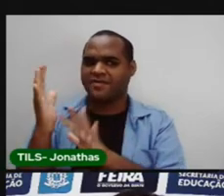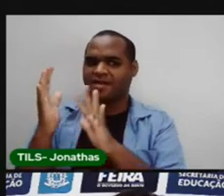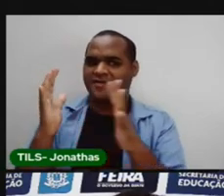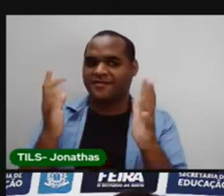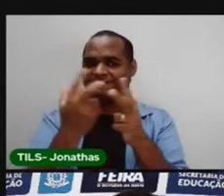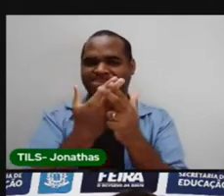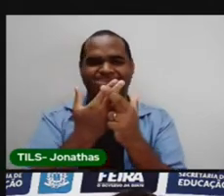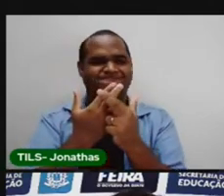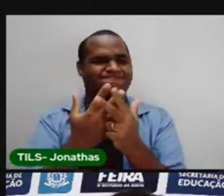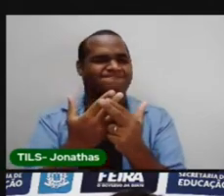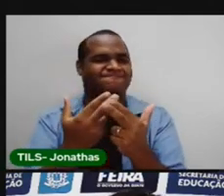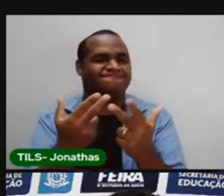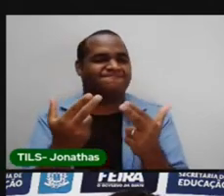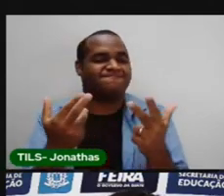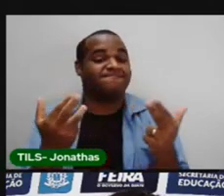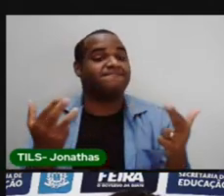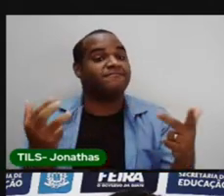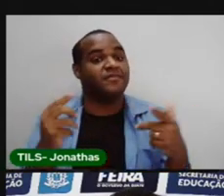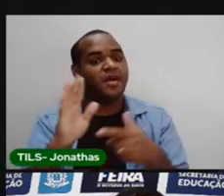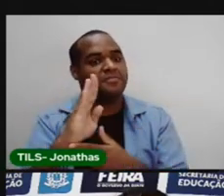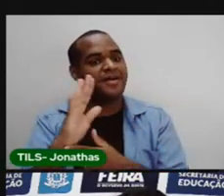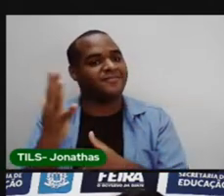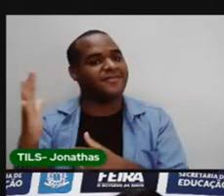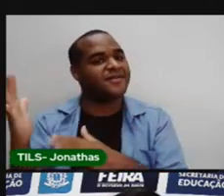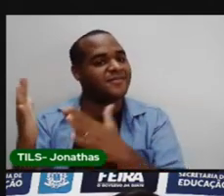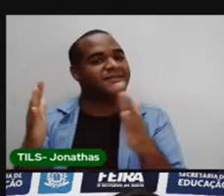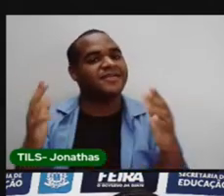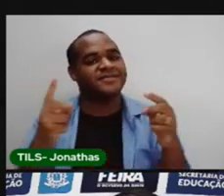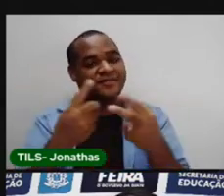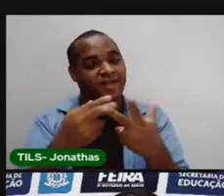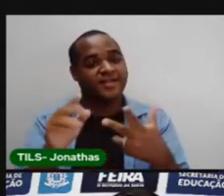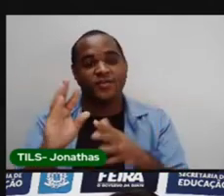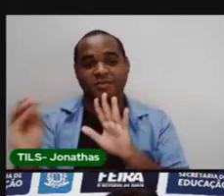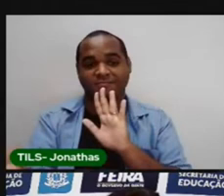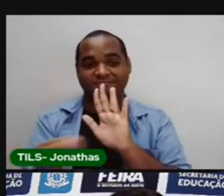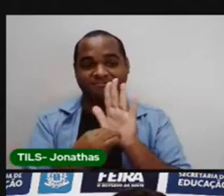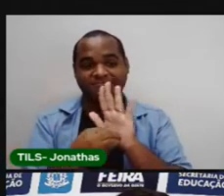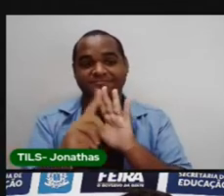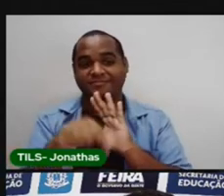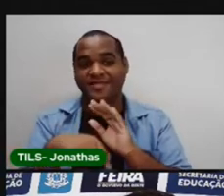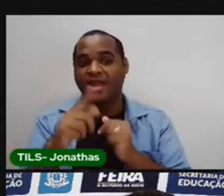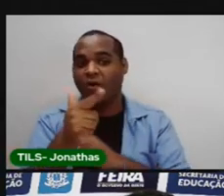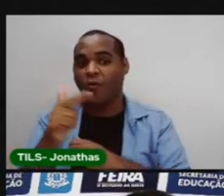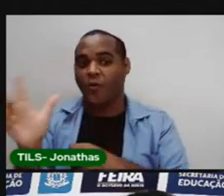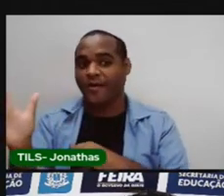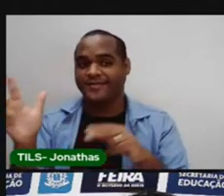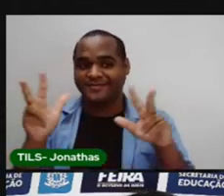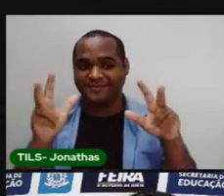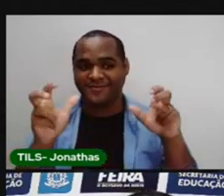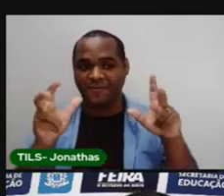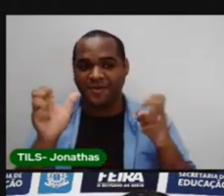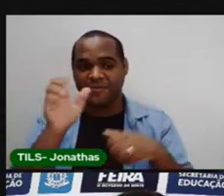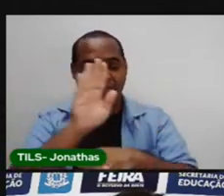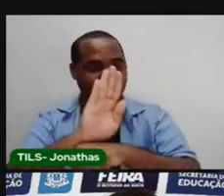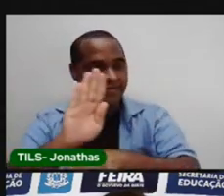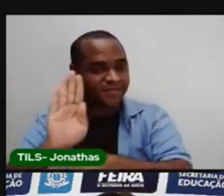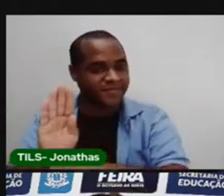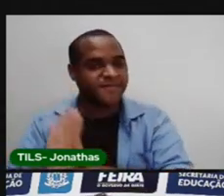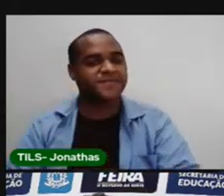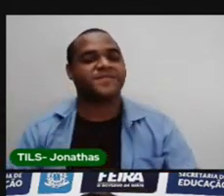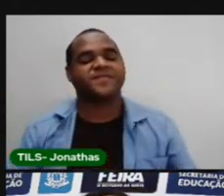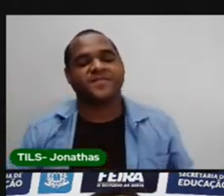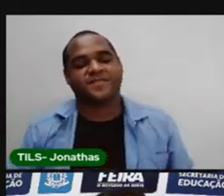muitas, muitas árvores de Barauna. Por isso recebeu esse nome. Vamos continuar com os nomes dos bairros.